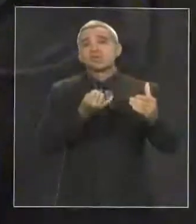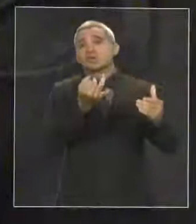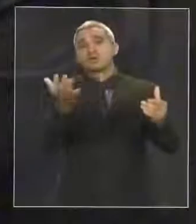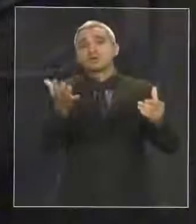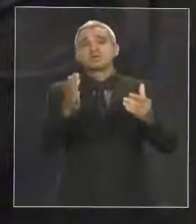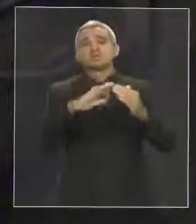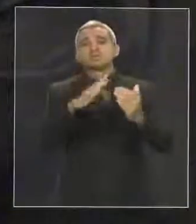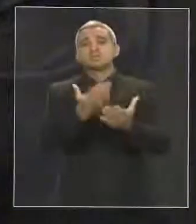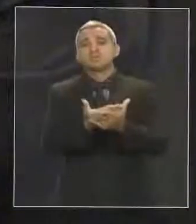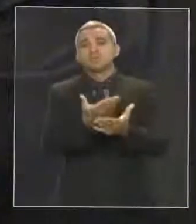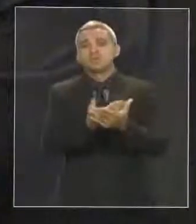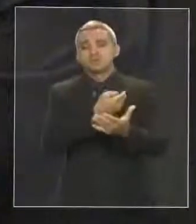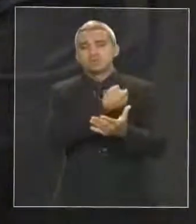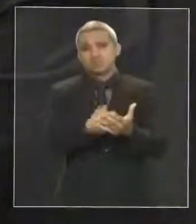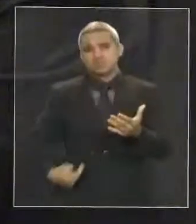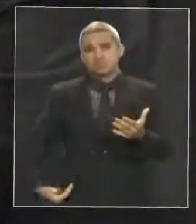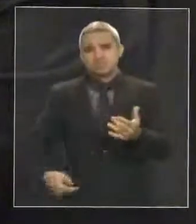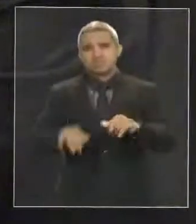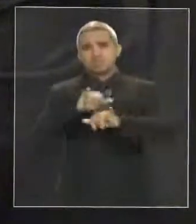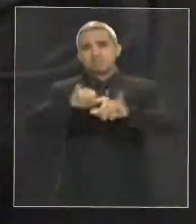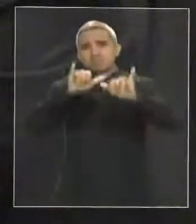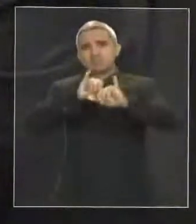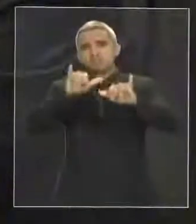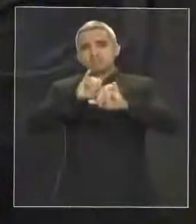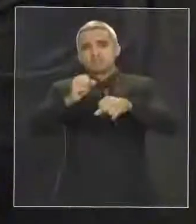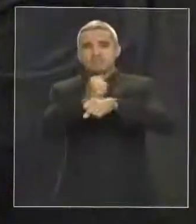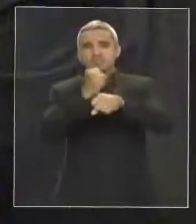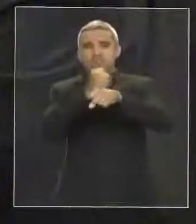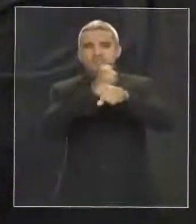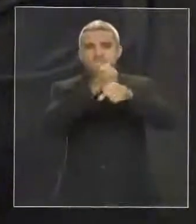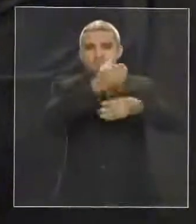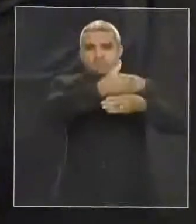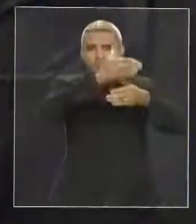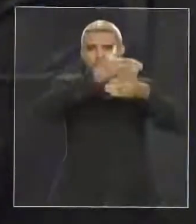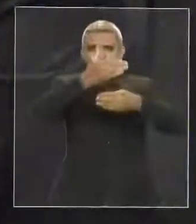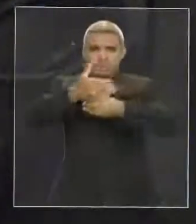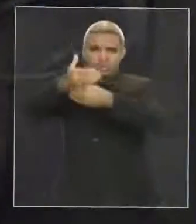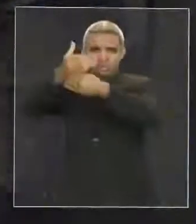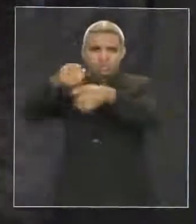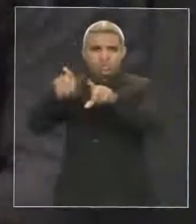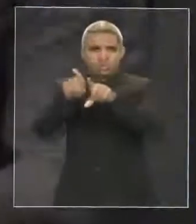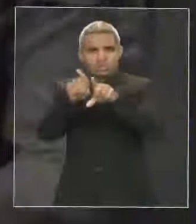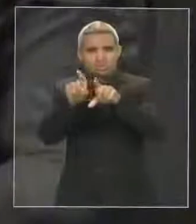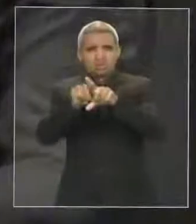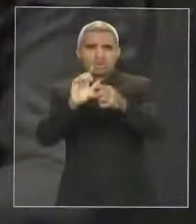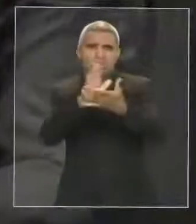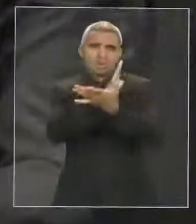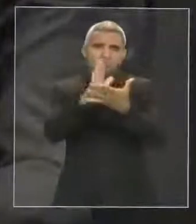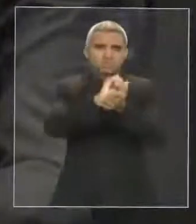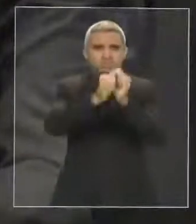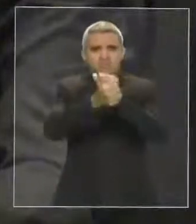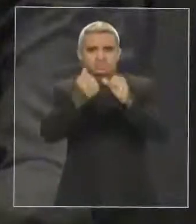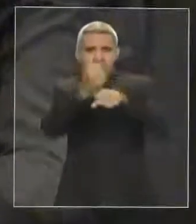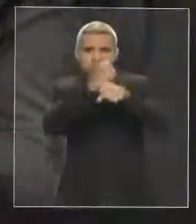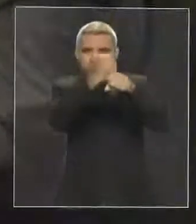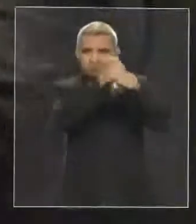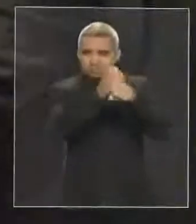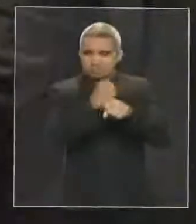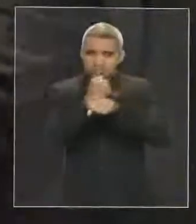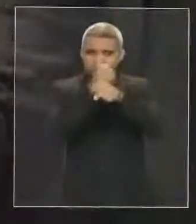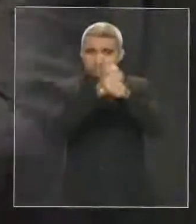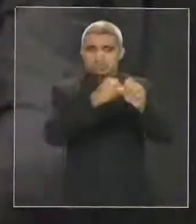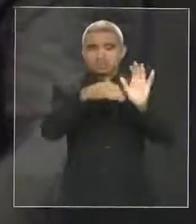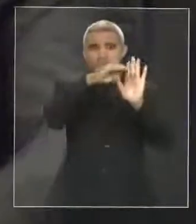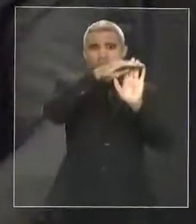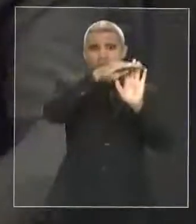alega ter sido construída pelo governo, assim como recuperadas também por meio do programa Escola Digno. Por